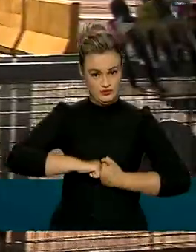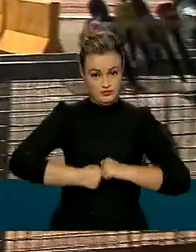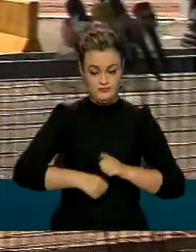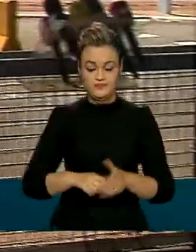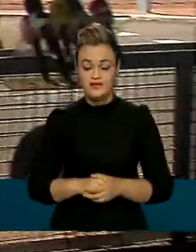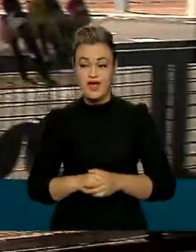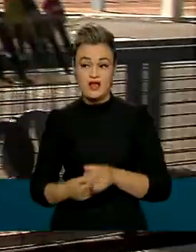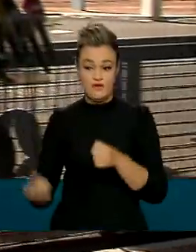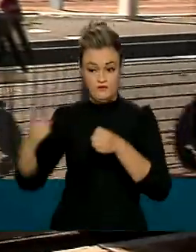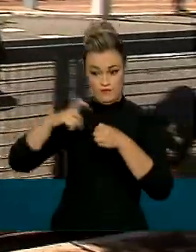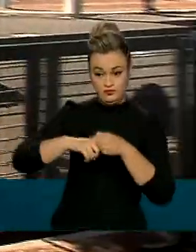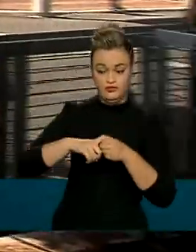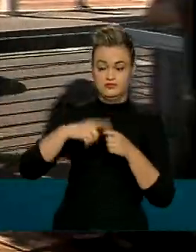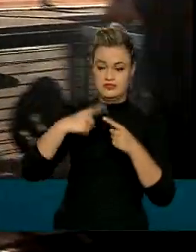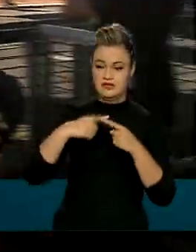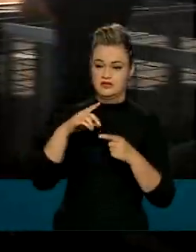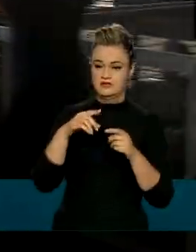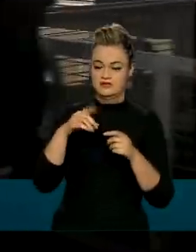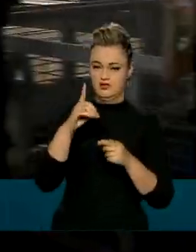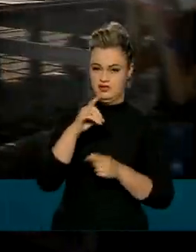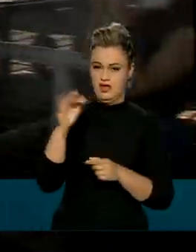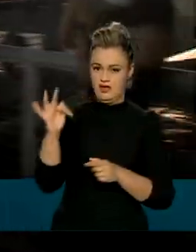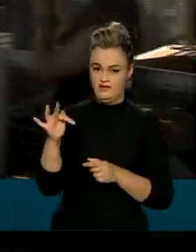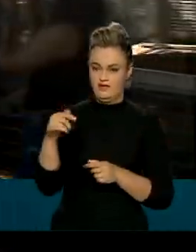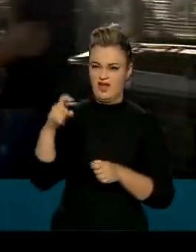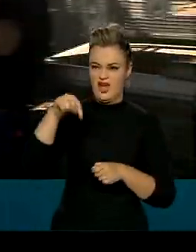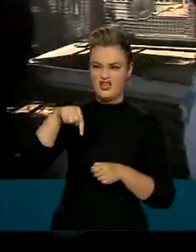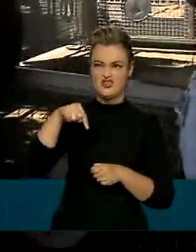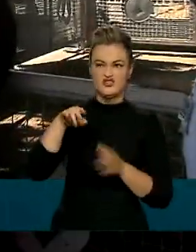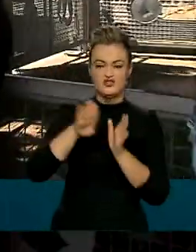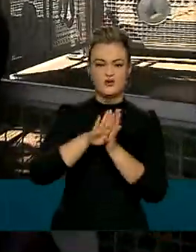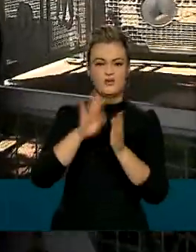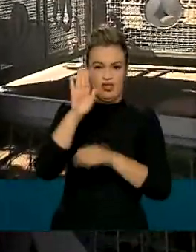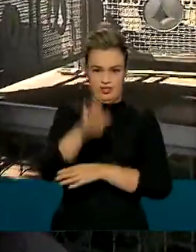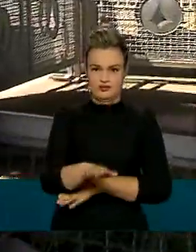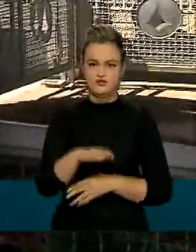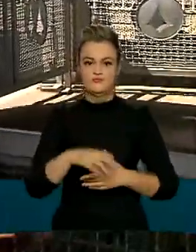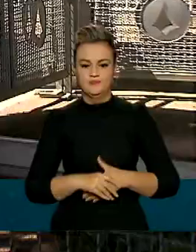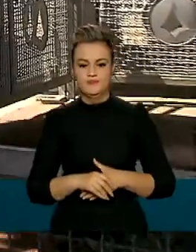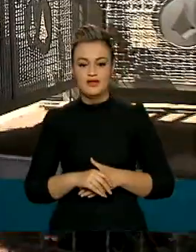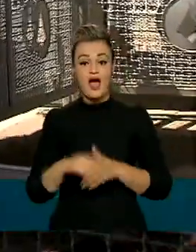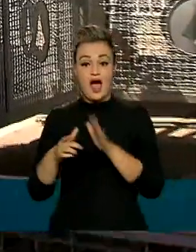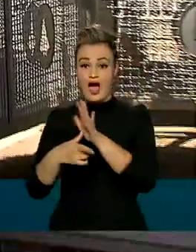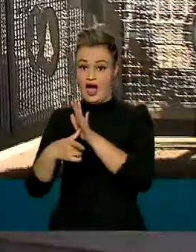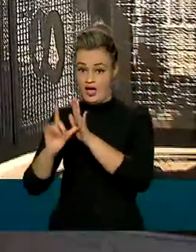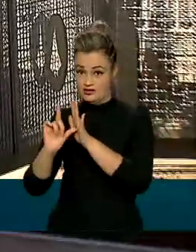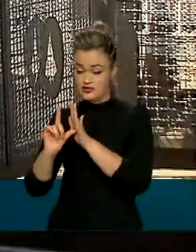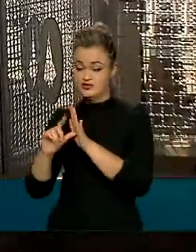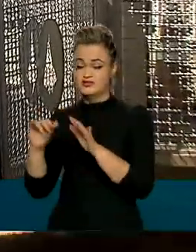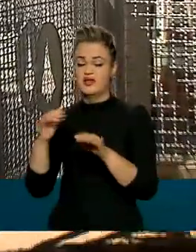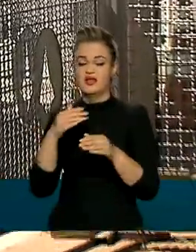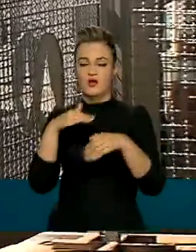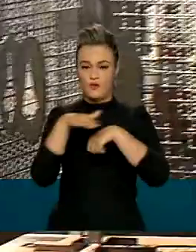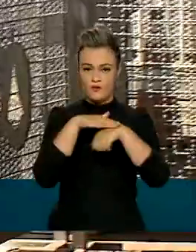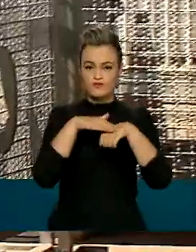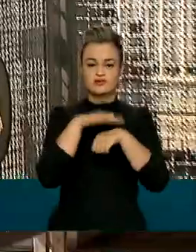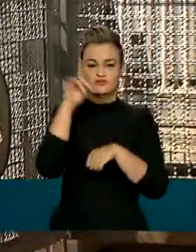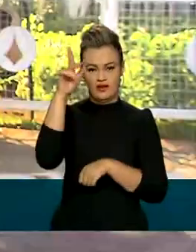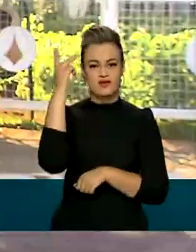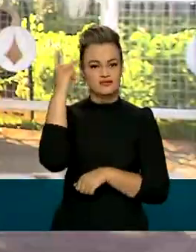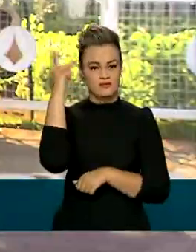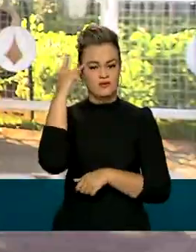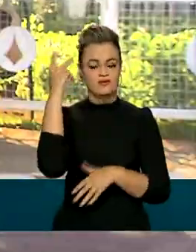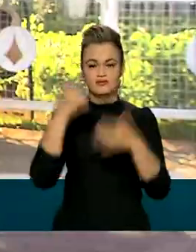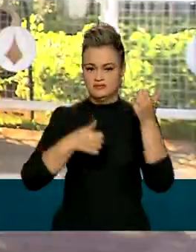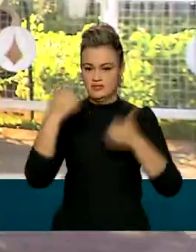Brasília e chegou no início da tarde de ontem aqui no Alvorada. Antes de retornar, ele conversou com jornalistas lá em São Paulo